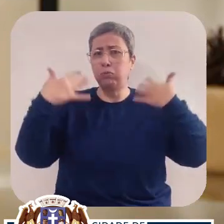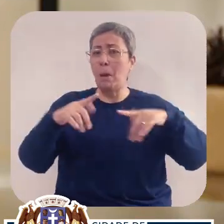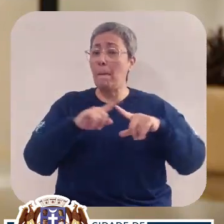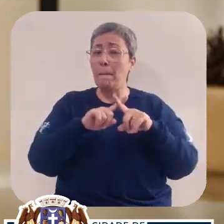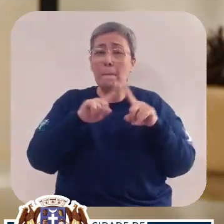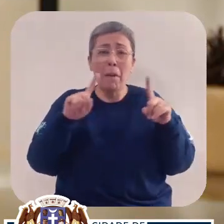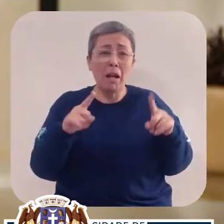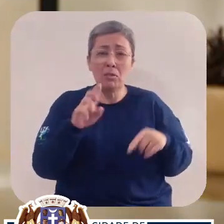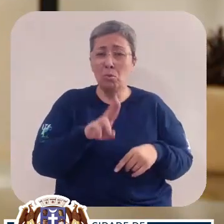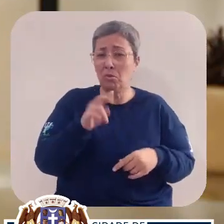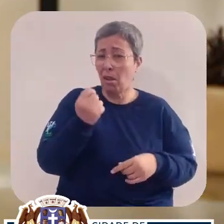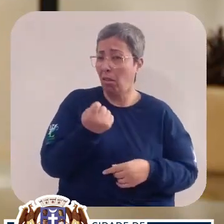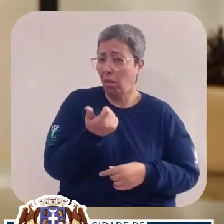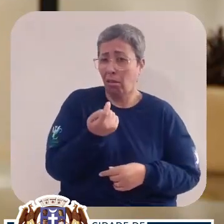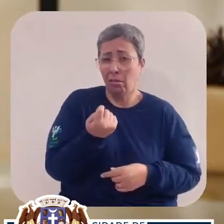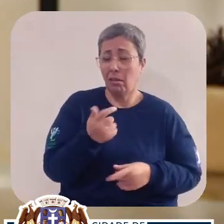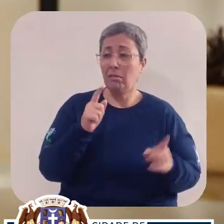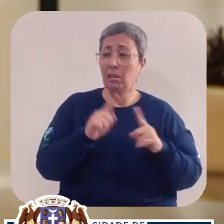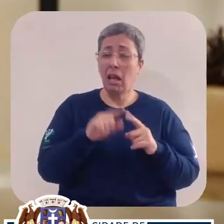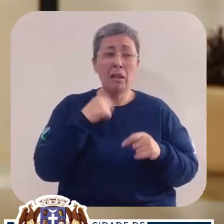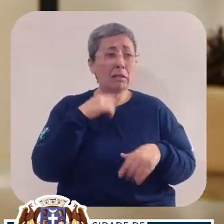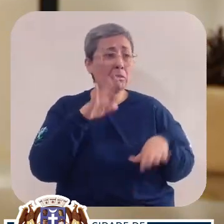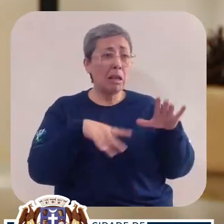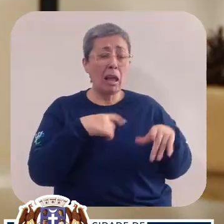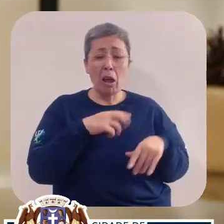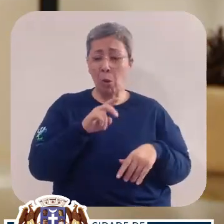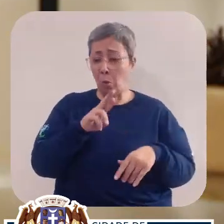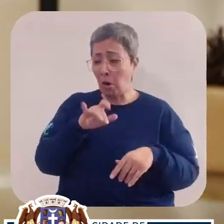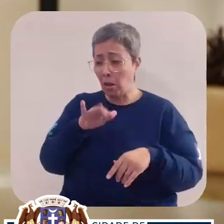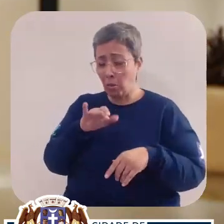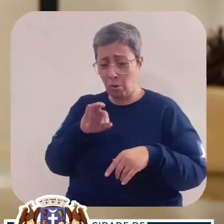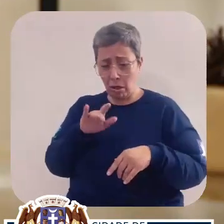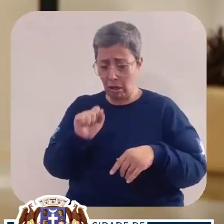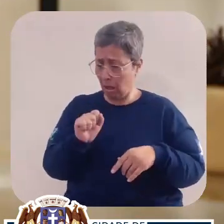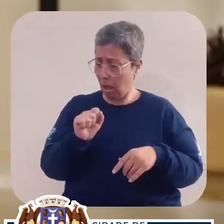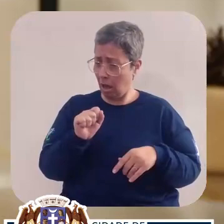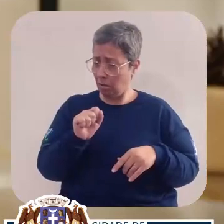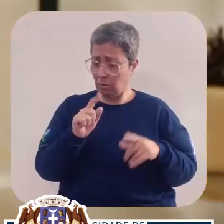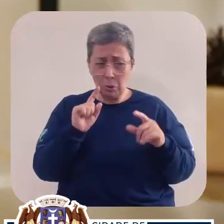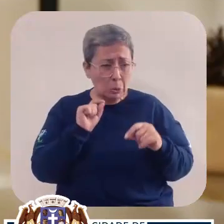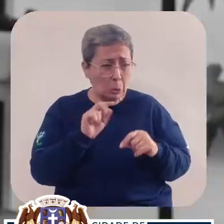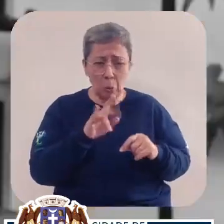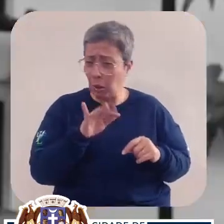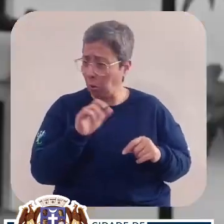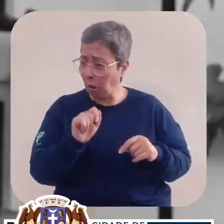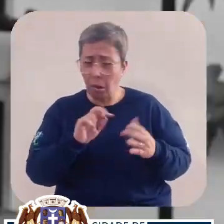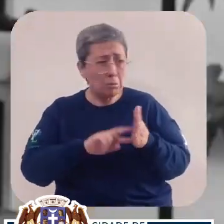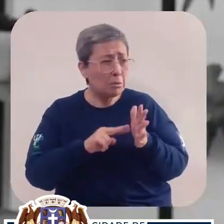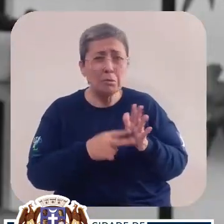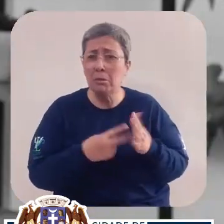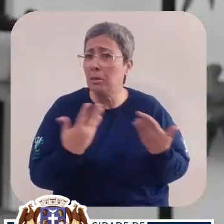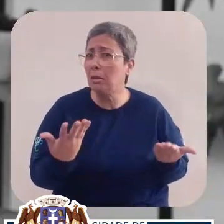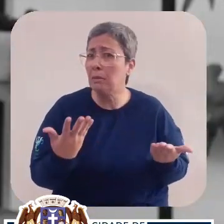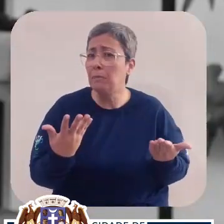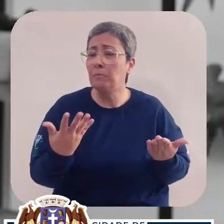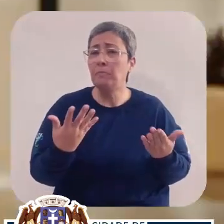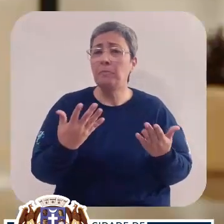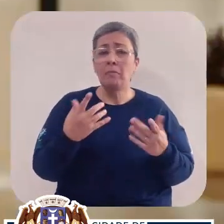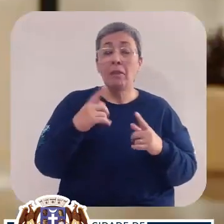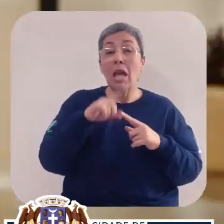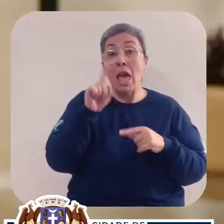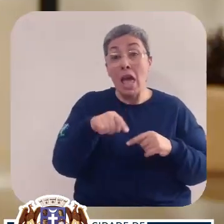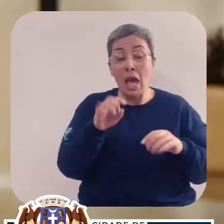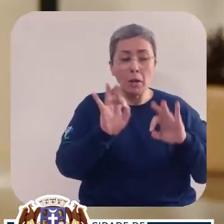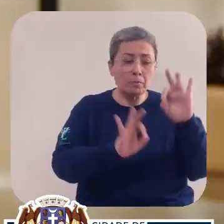muito e não usamos quase nada. Nós sequer fazemos curadoria das nossas imagens. Curadoria? O que é isso?